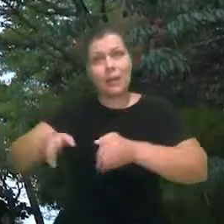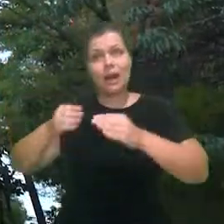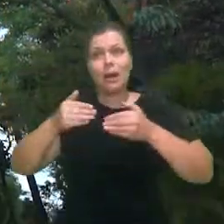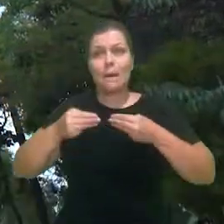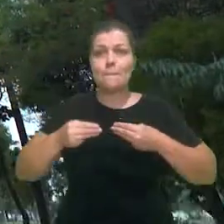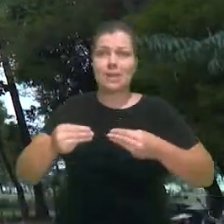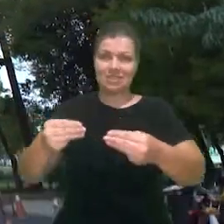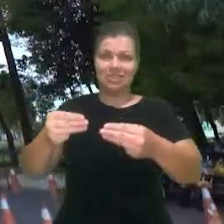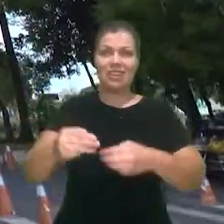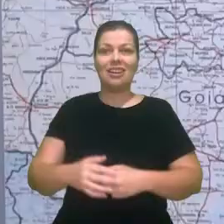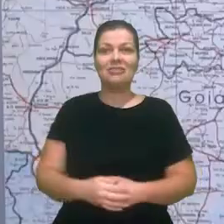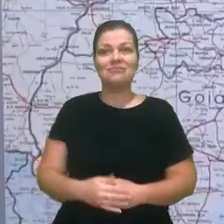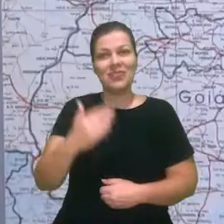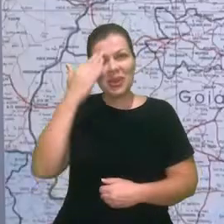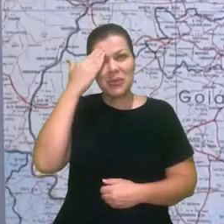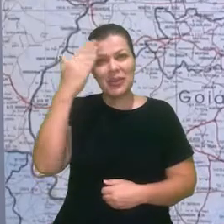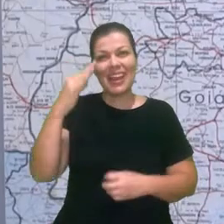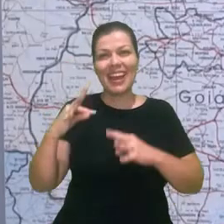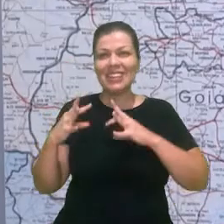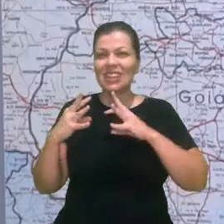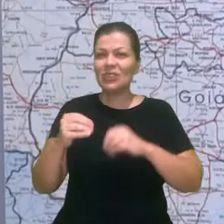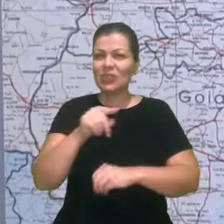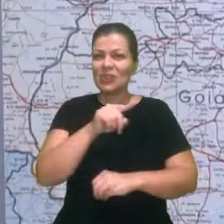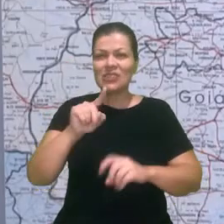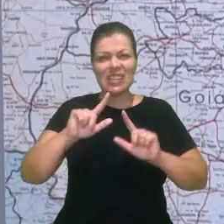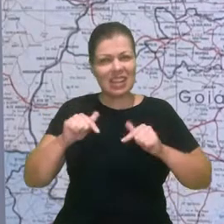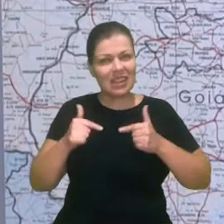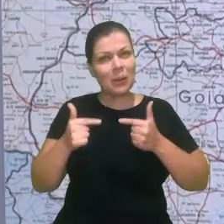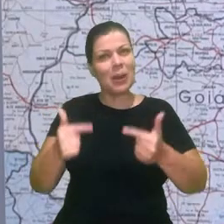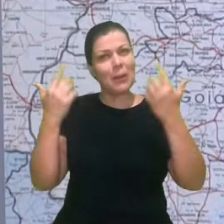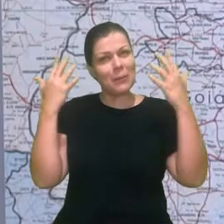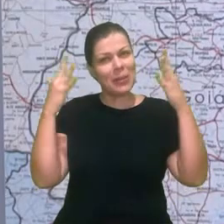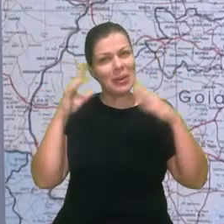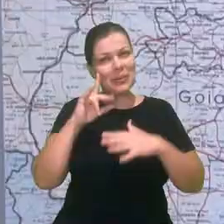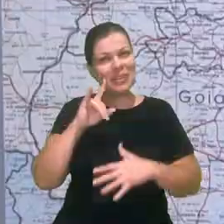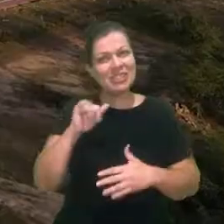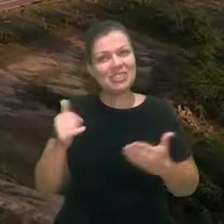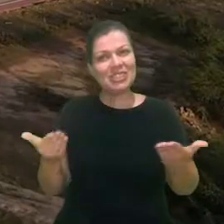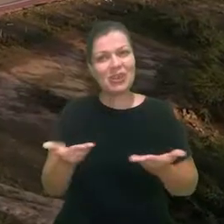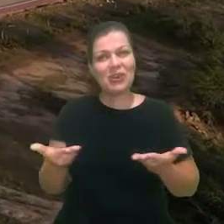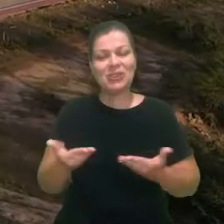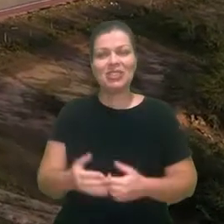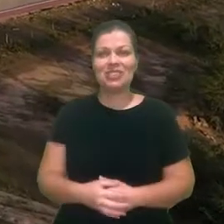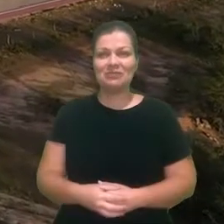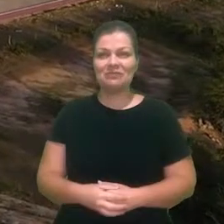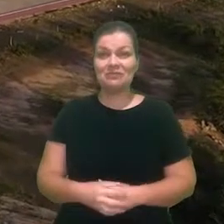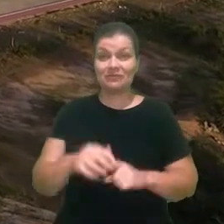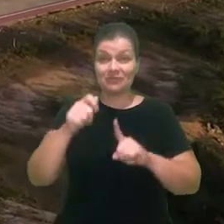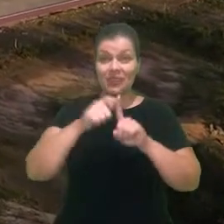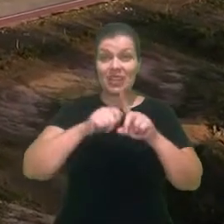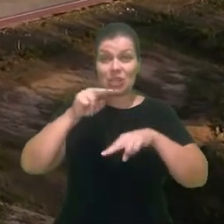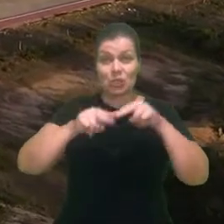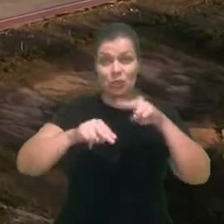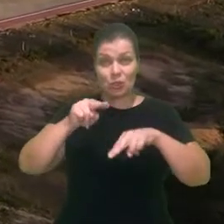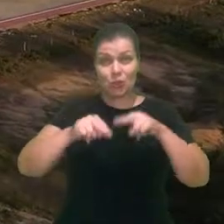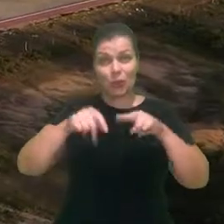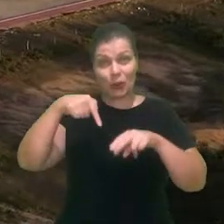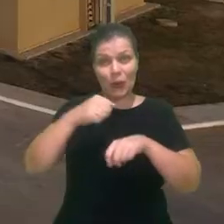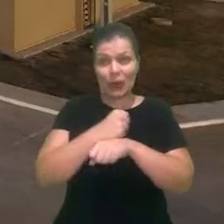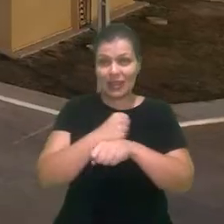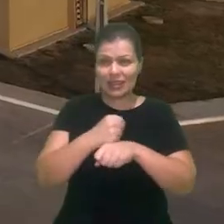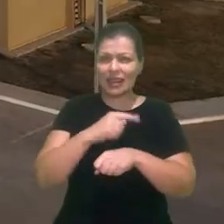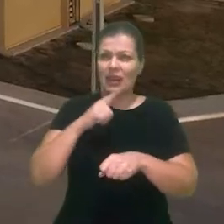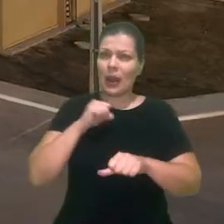Ministérios. Mais uma vez, muito obrigado a todos pelo trabalho e parabéns pelo seu dia. Em junho desse ano, com as